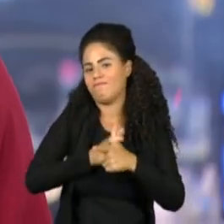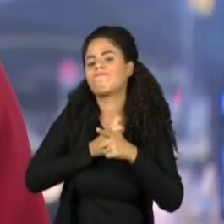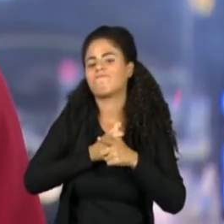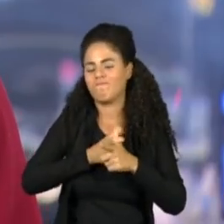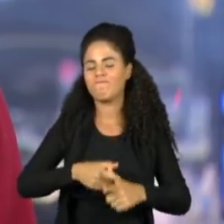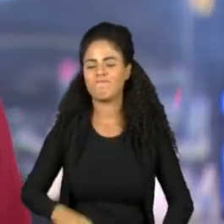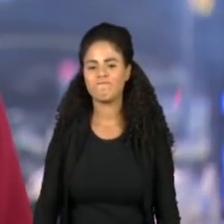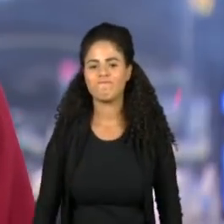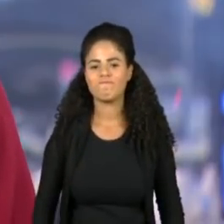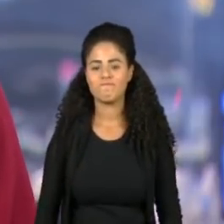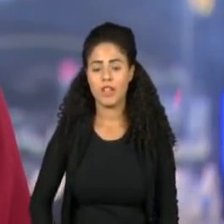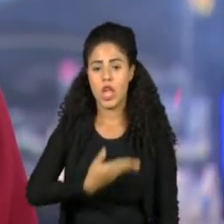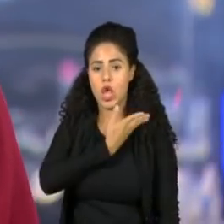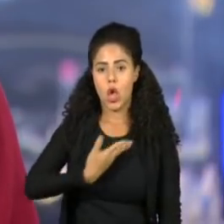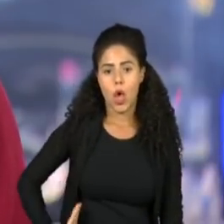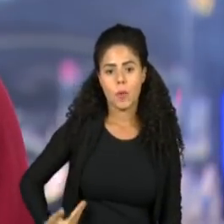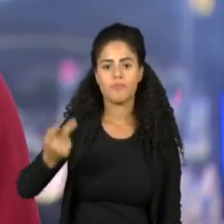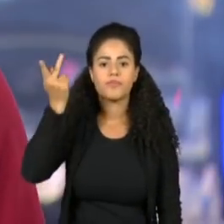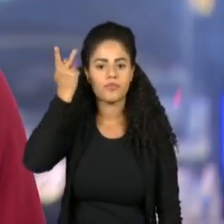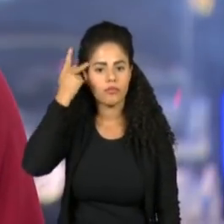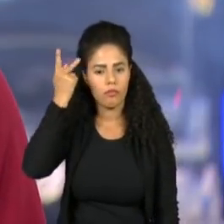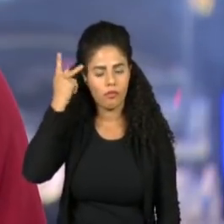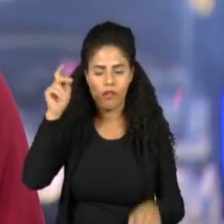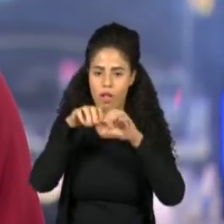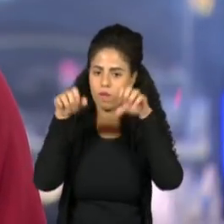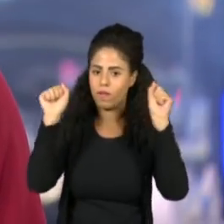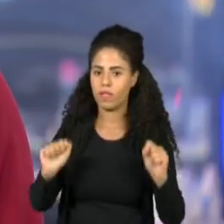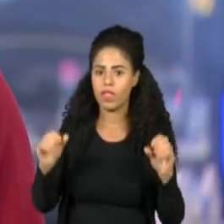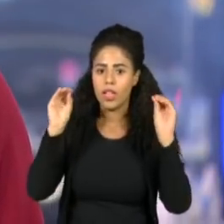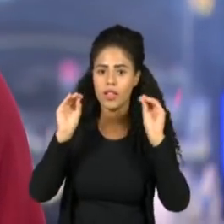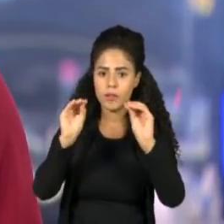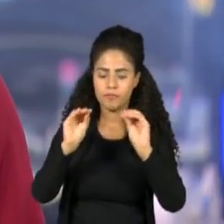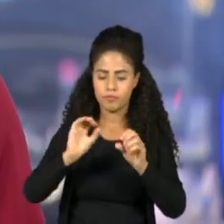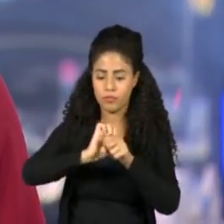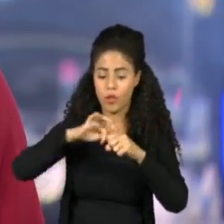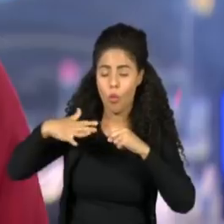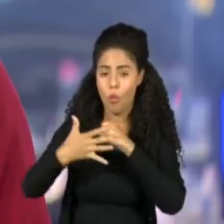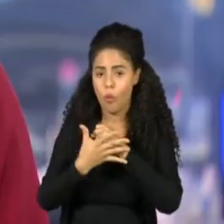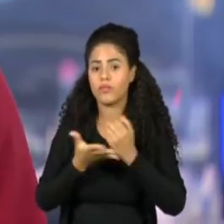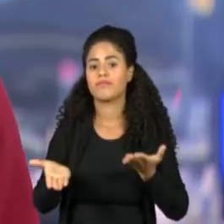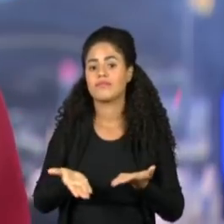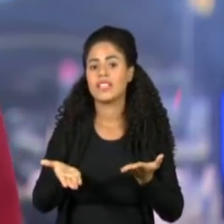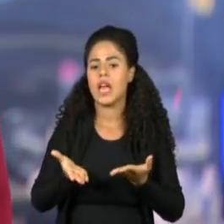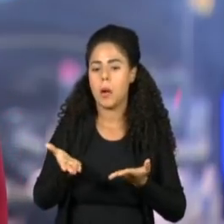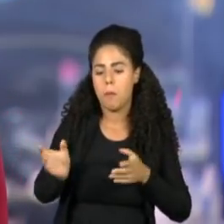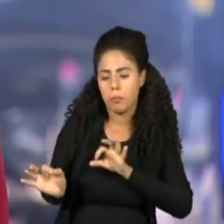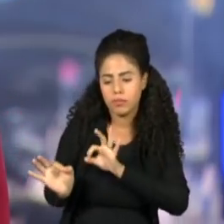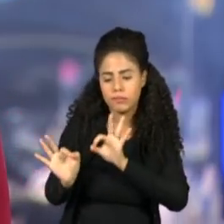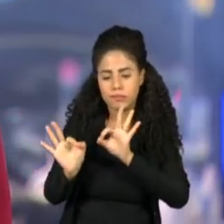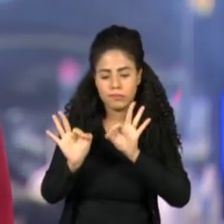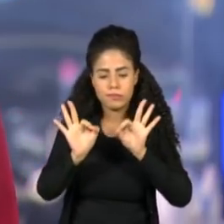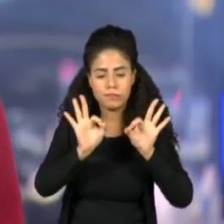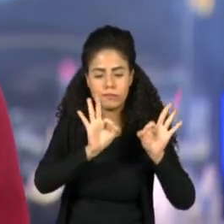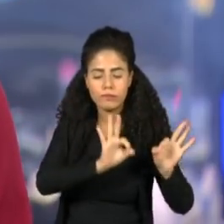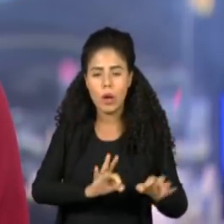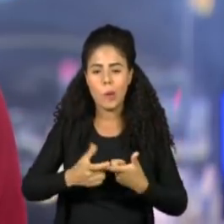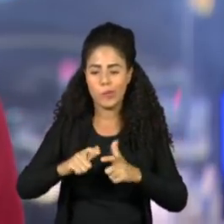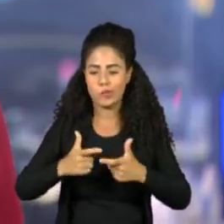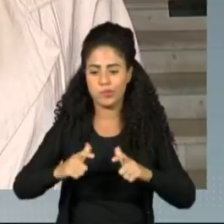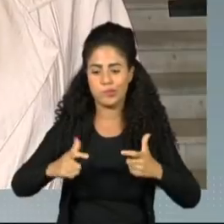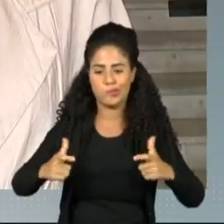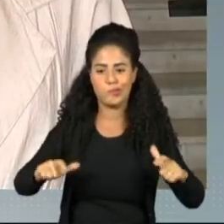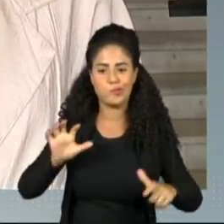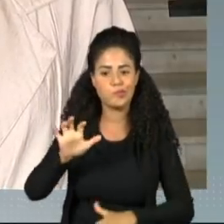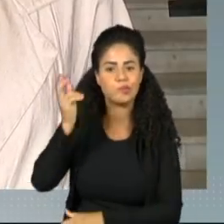O governo de São Paulo atualiza as medidas no combate à Covid-19 e o acompanhamento da pandemia no Estado.